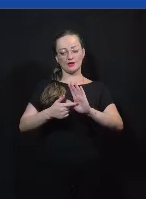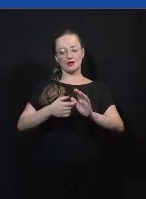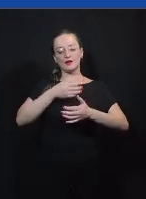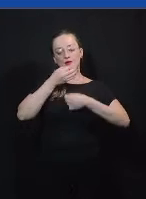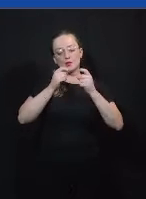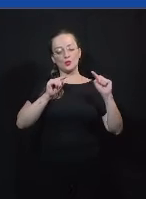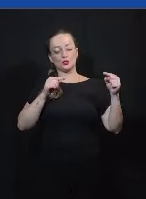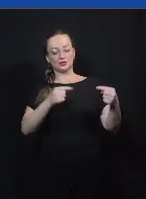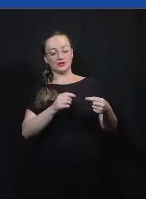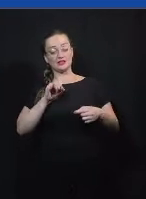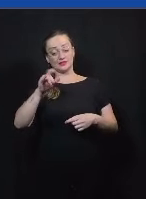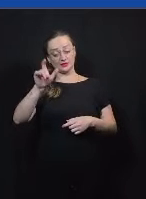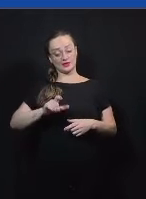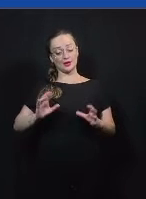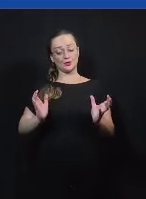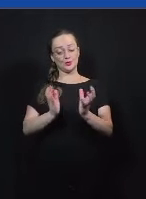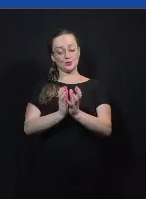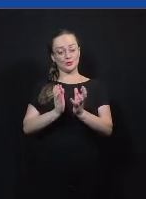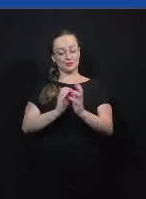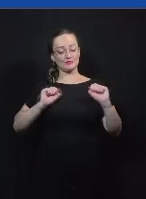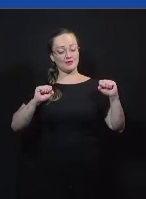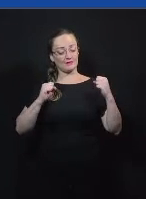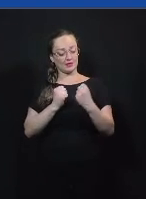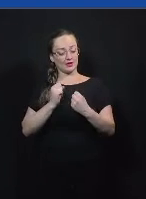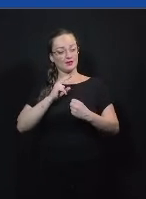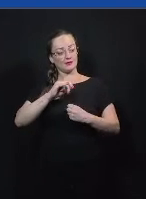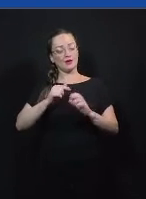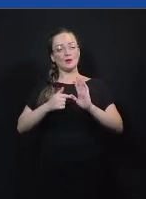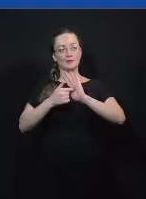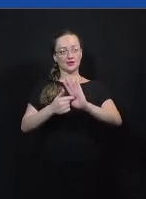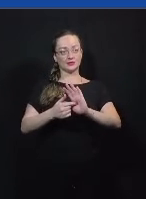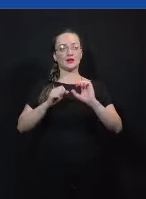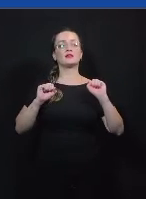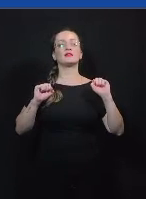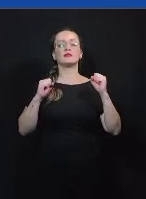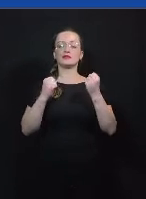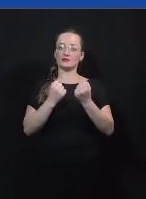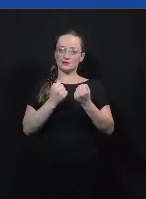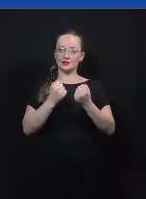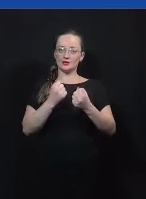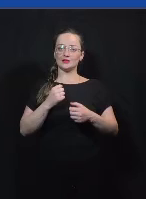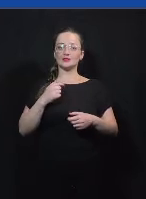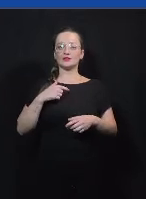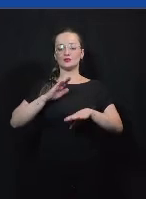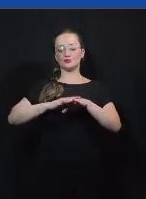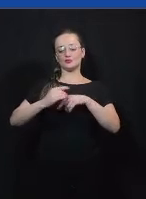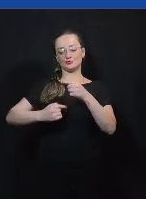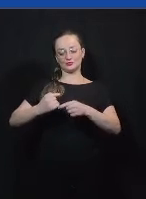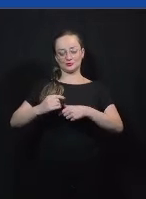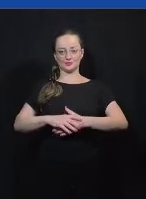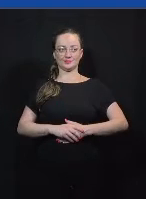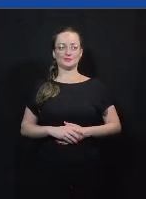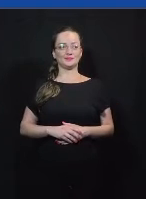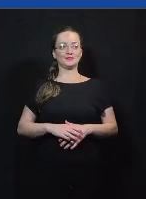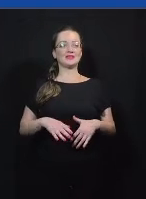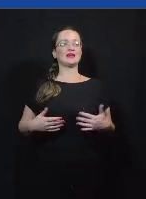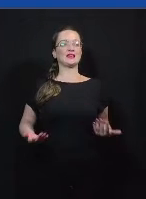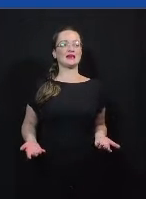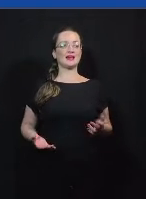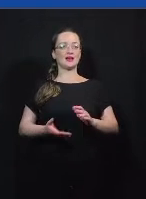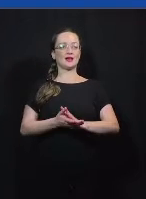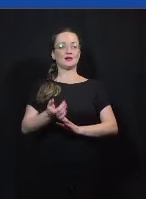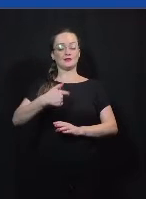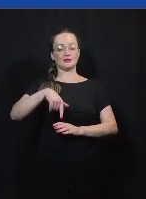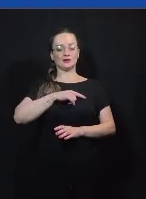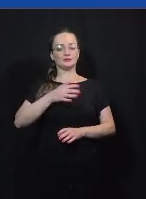e se você é do time de defesa, você vai apresentar a defesa daquele argumento que está sendo discutido. Tá? E aí, para vocês ficarem